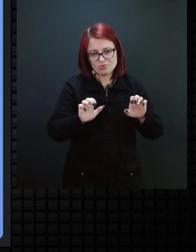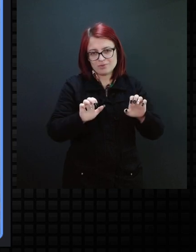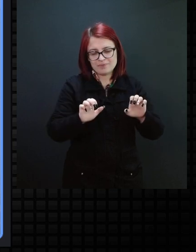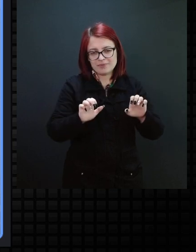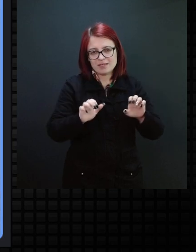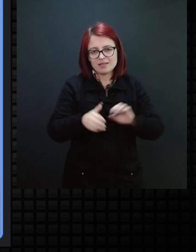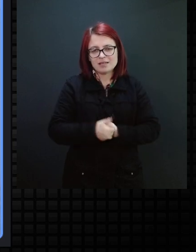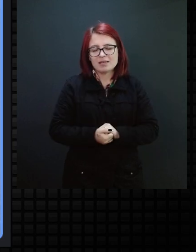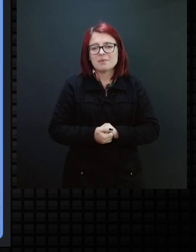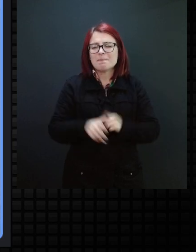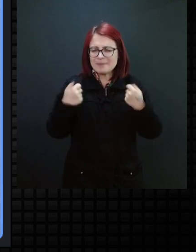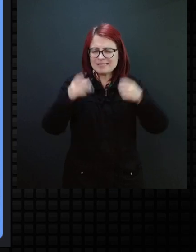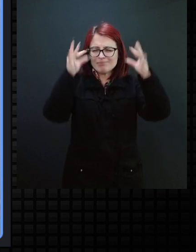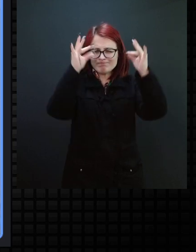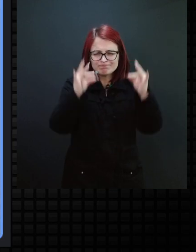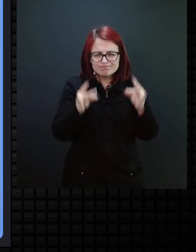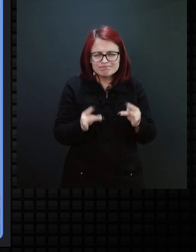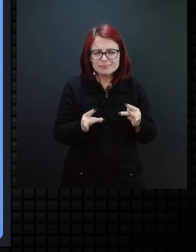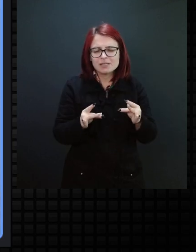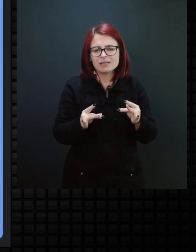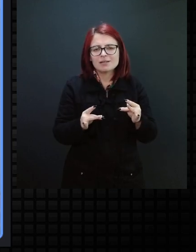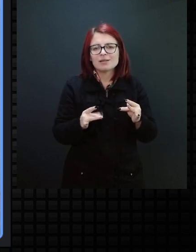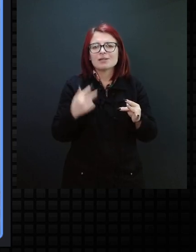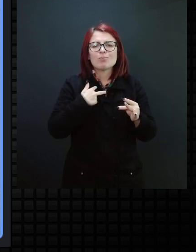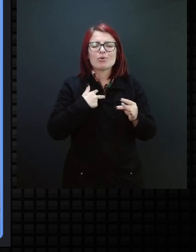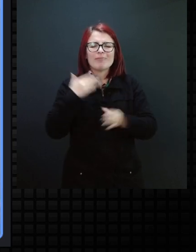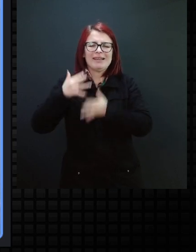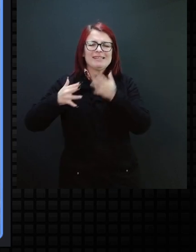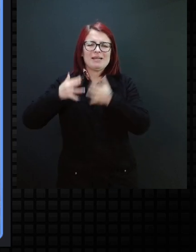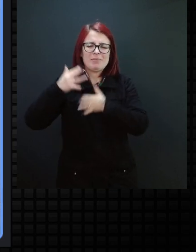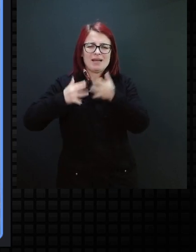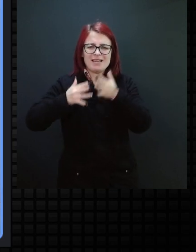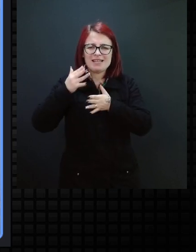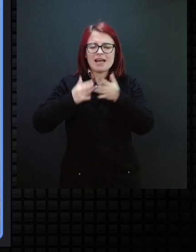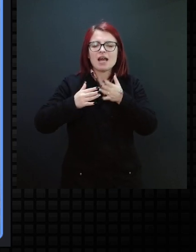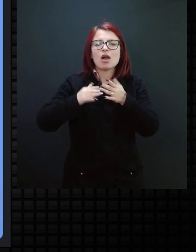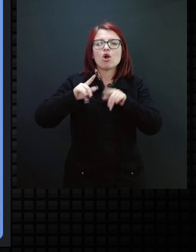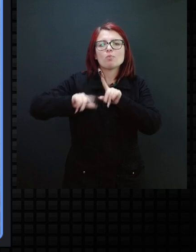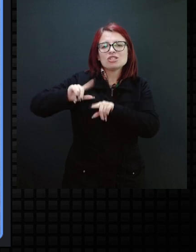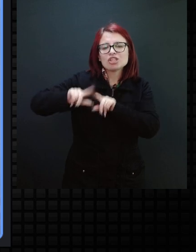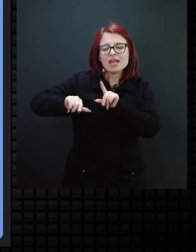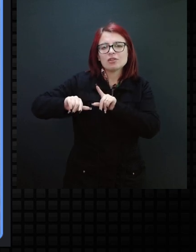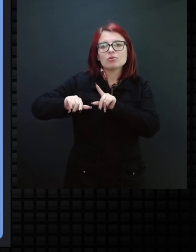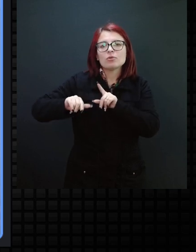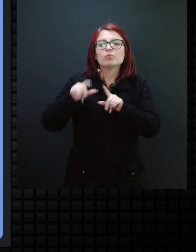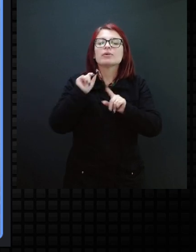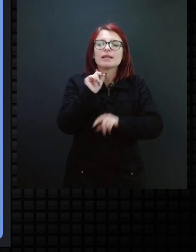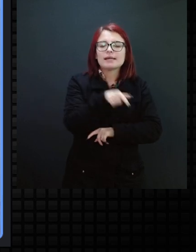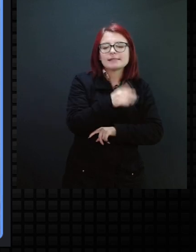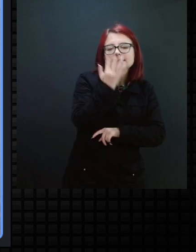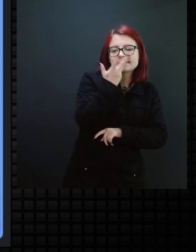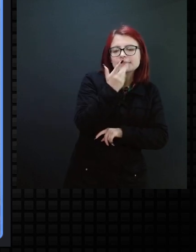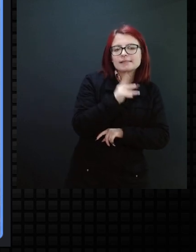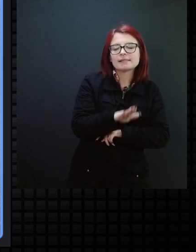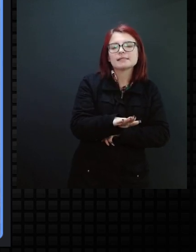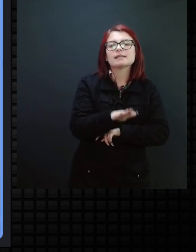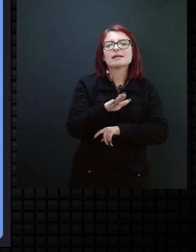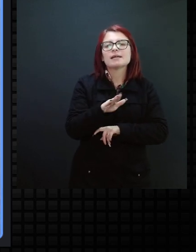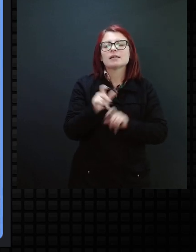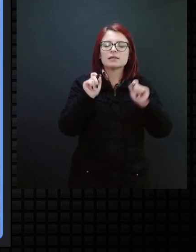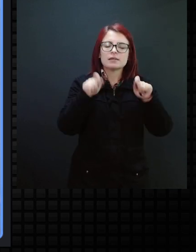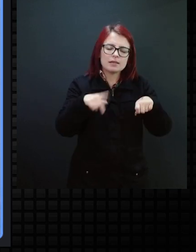minimalista, né, com menos interferências de objetos, onde a criança possa ter o seu